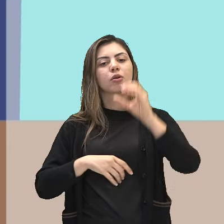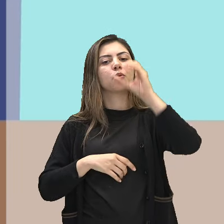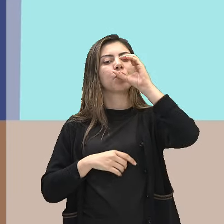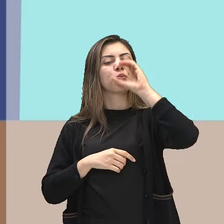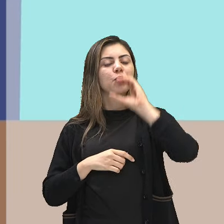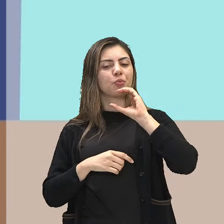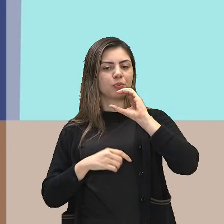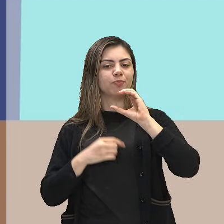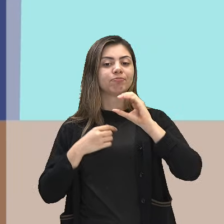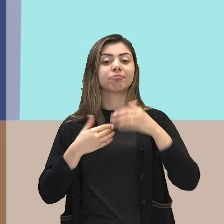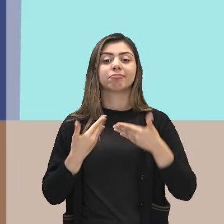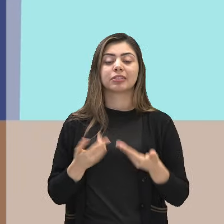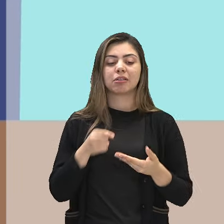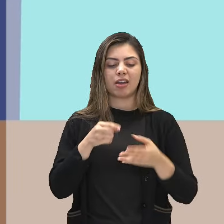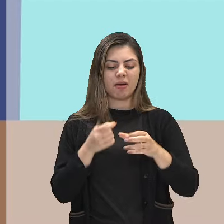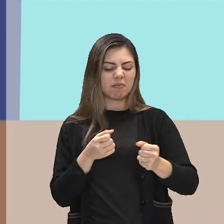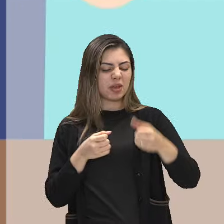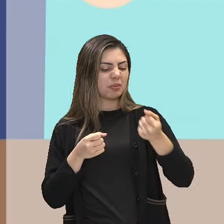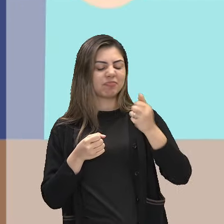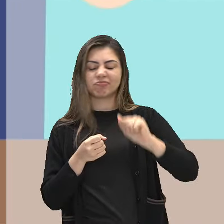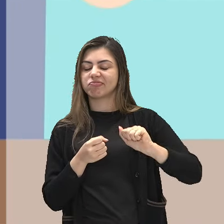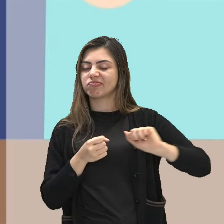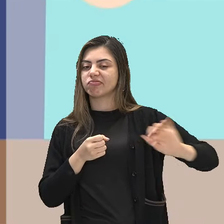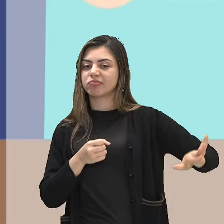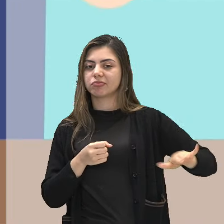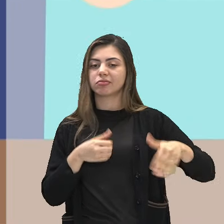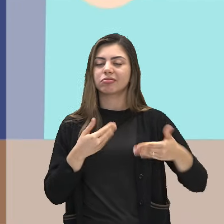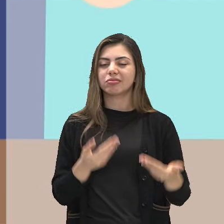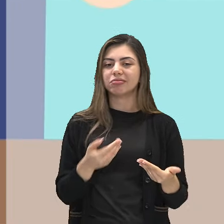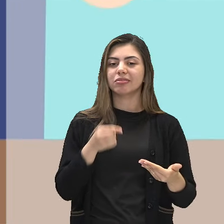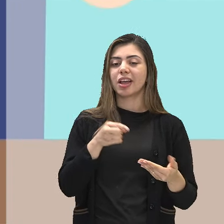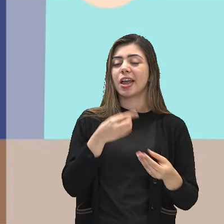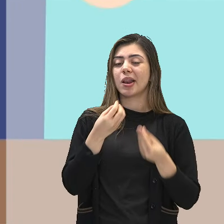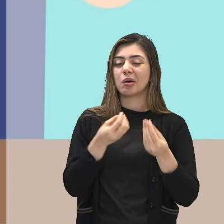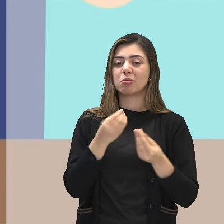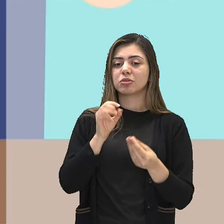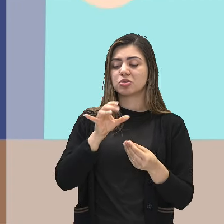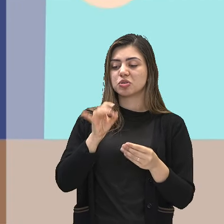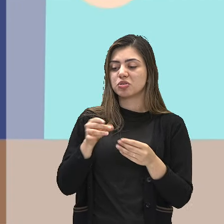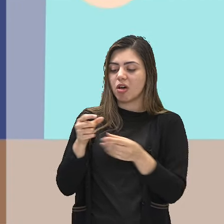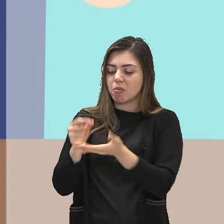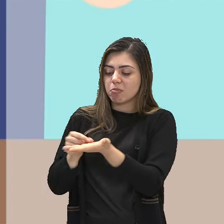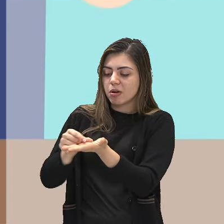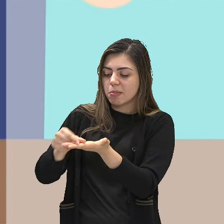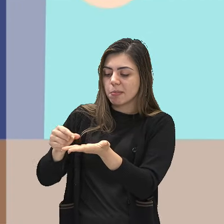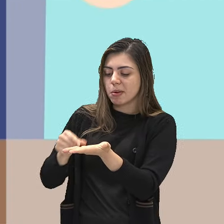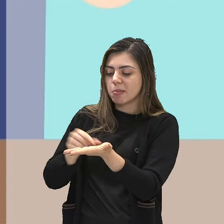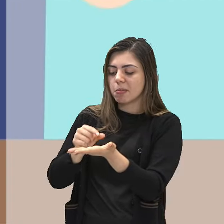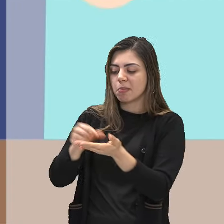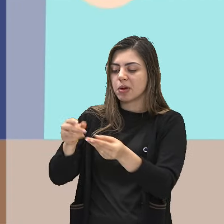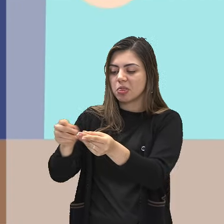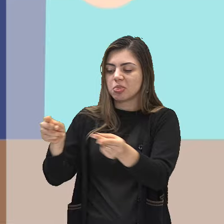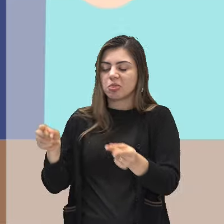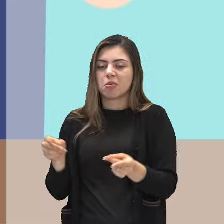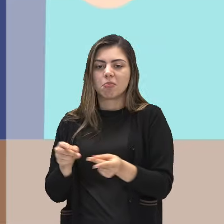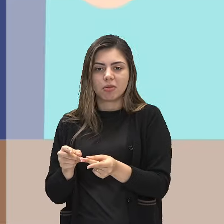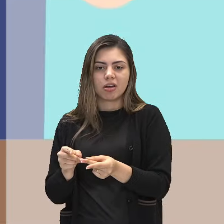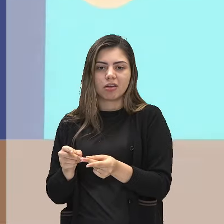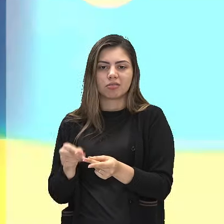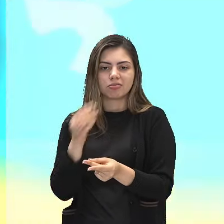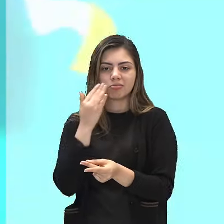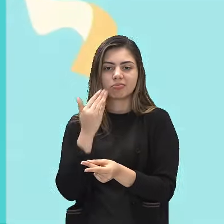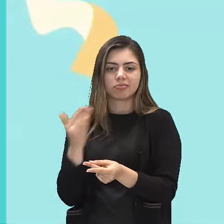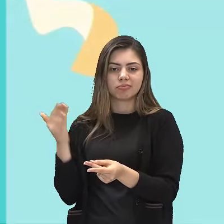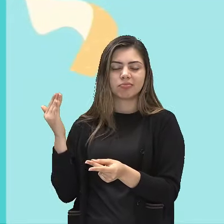abaixo, bagaço rejeitado, sobrevivência de meia dúzia de sementes abandonadas a um canto do